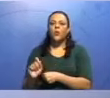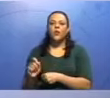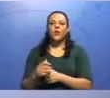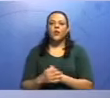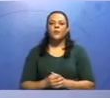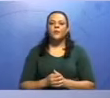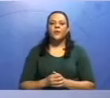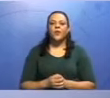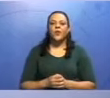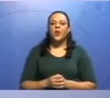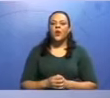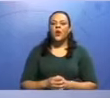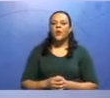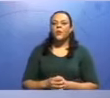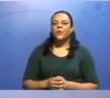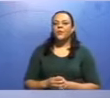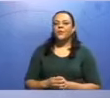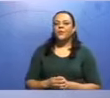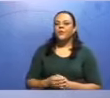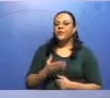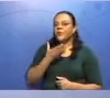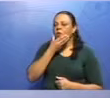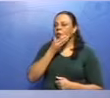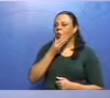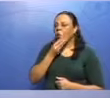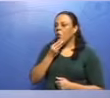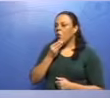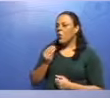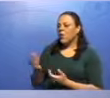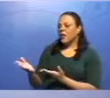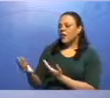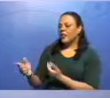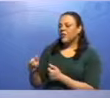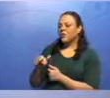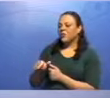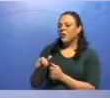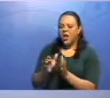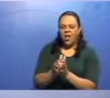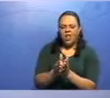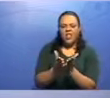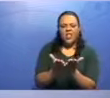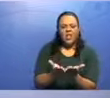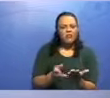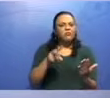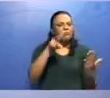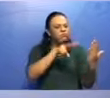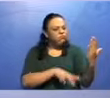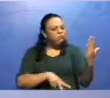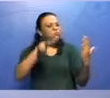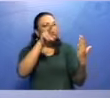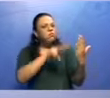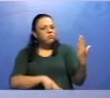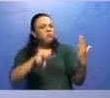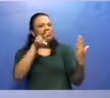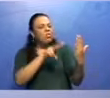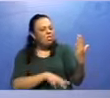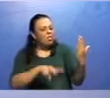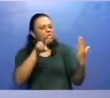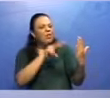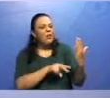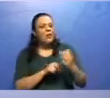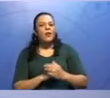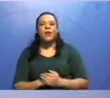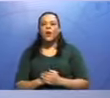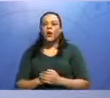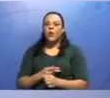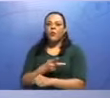frase. O garoto é um grande leitor de livros, certo? Qual que é o verbo? Lembra? A primeira coisa, eu acho o